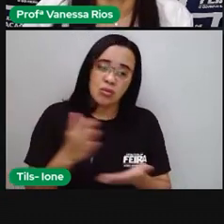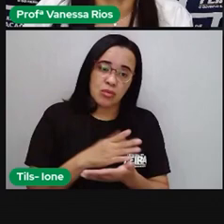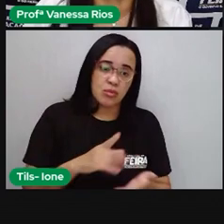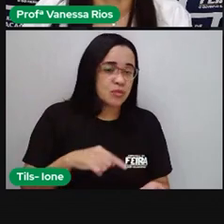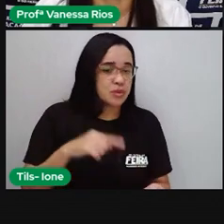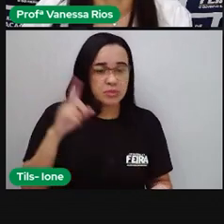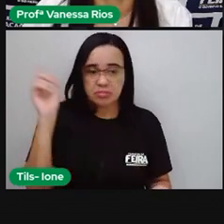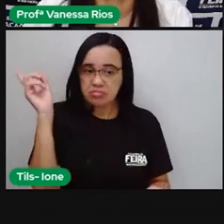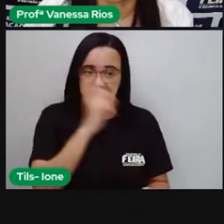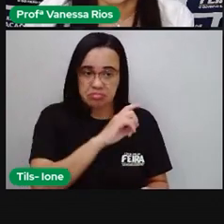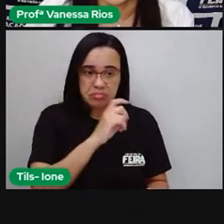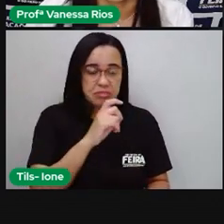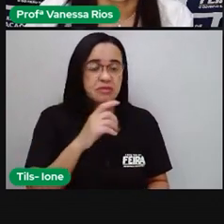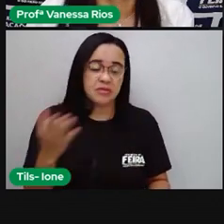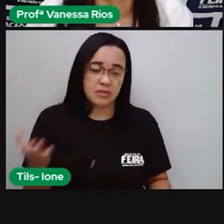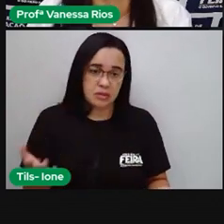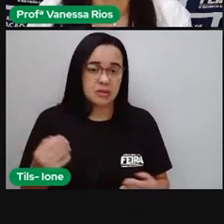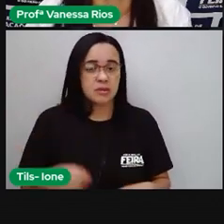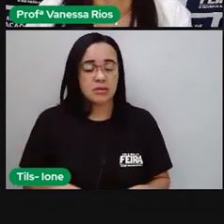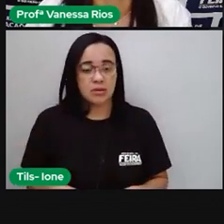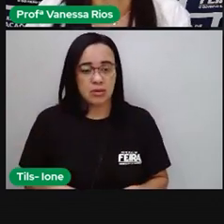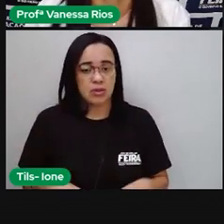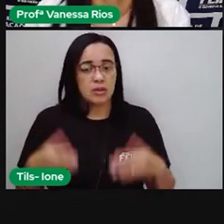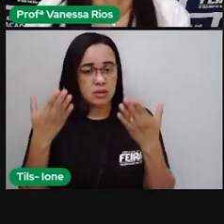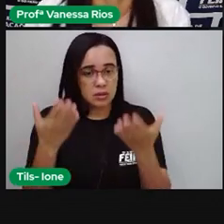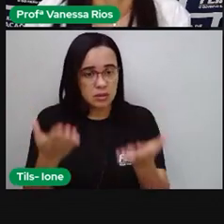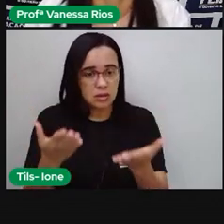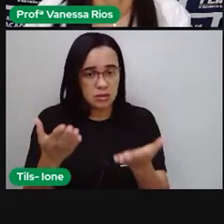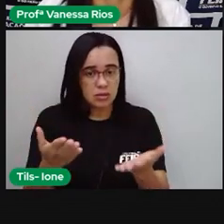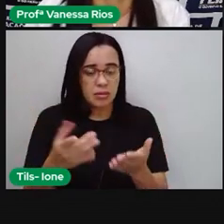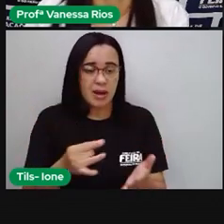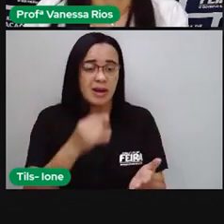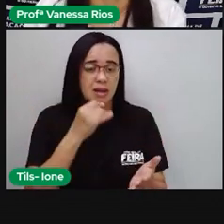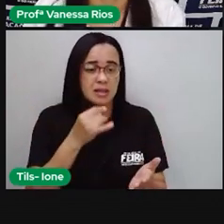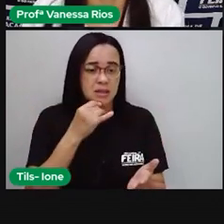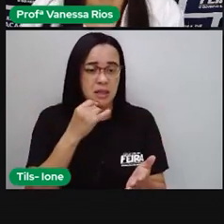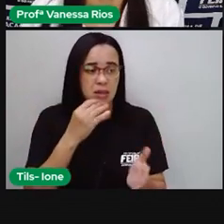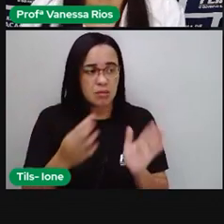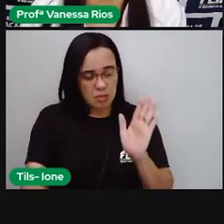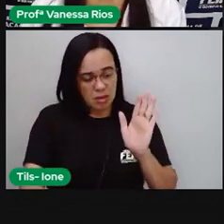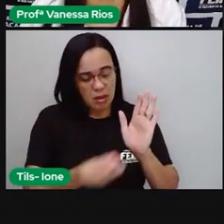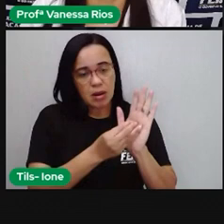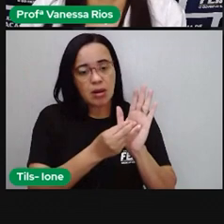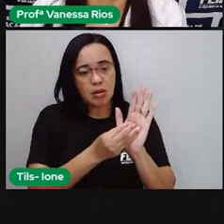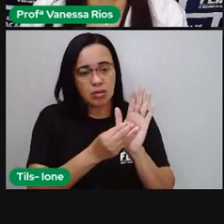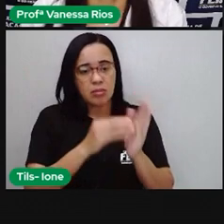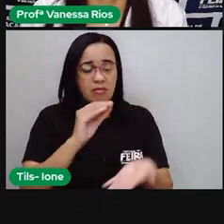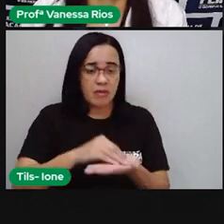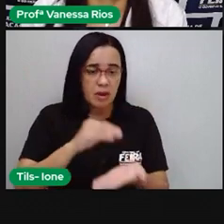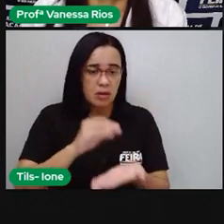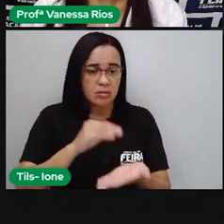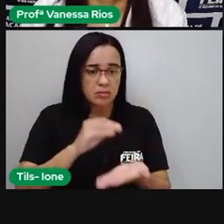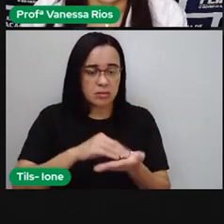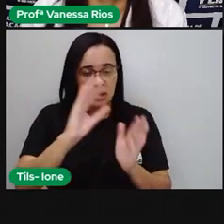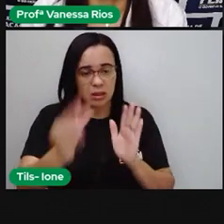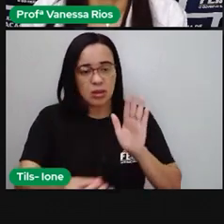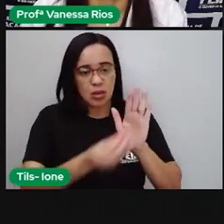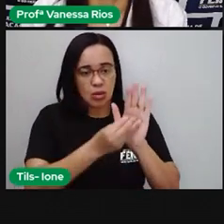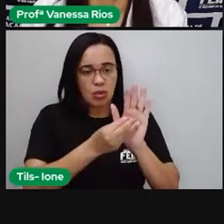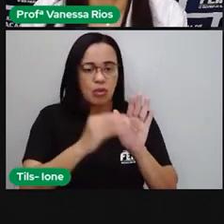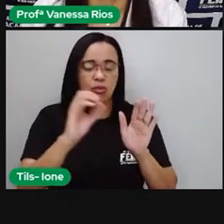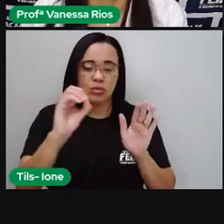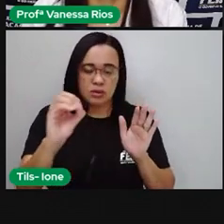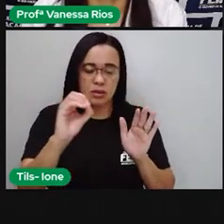sentido, né, simbolicamente, para compor o espaço onde ele não aparecer. Então, a gente botou aqui 11,3